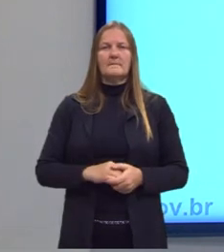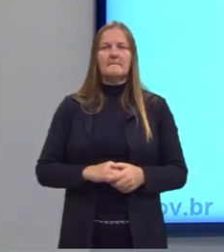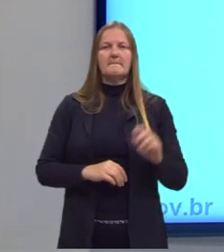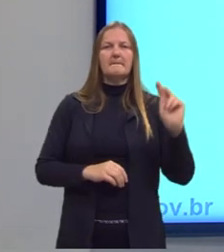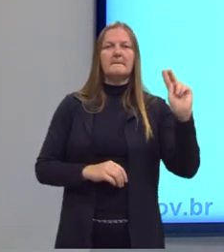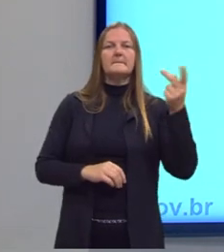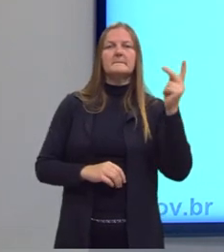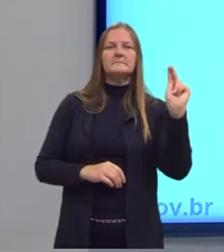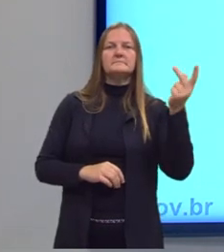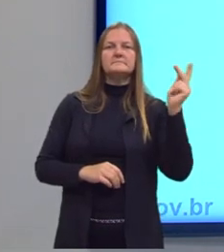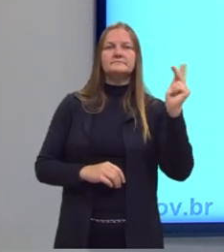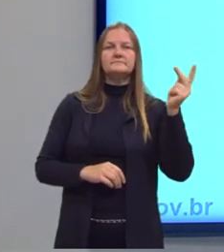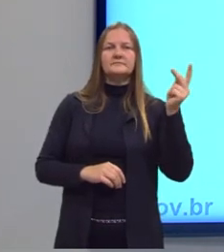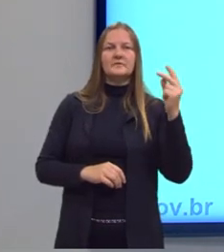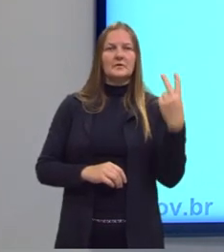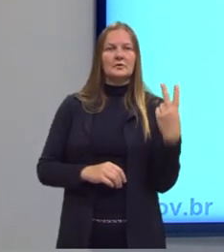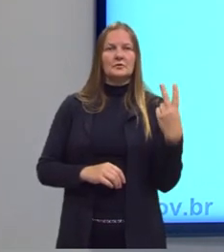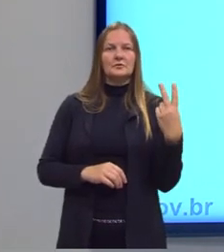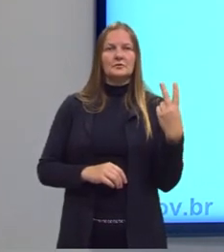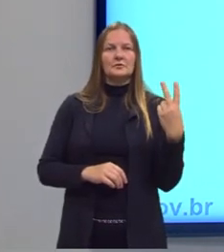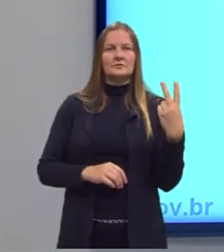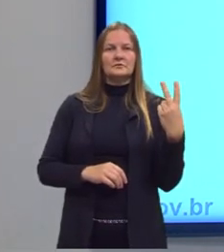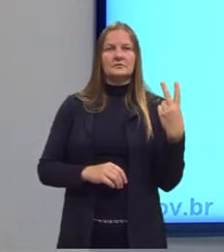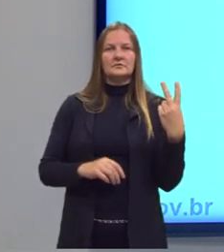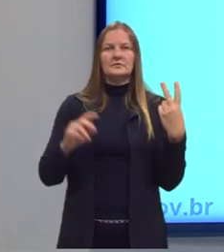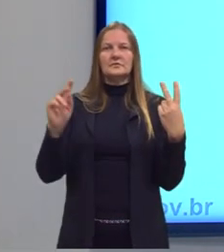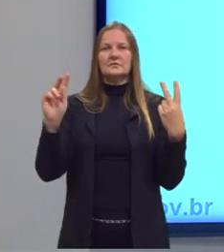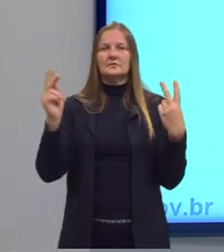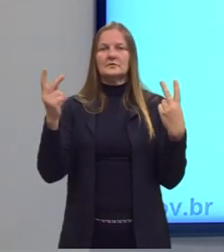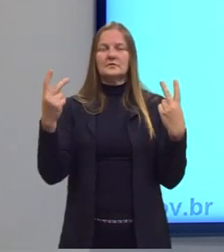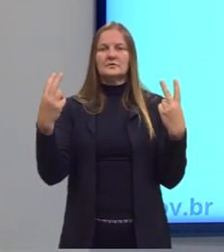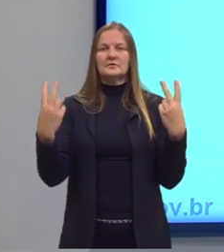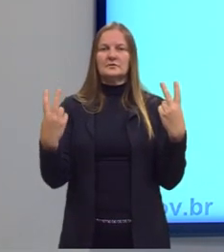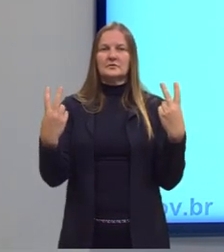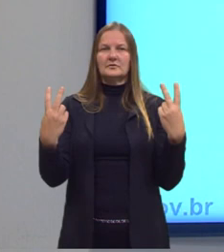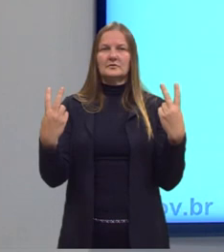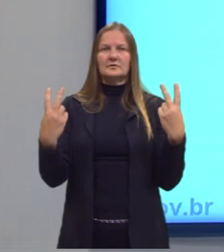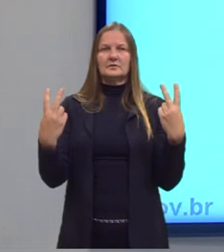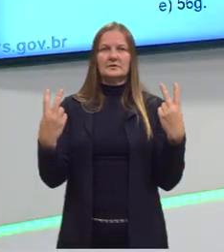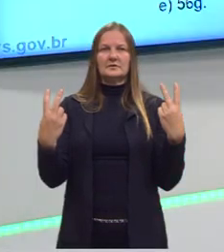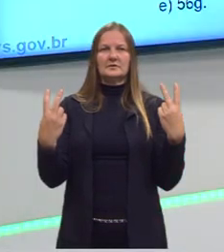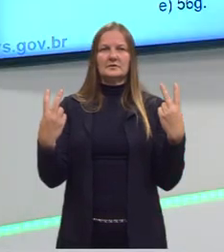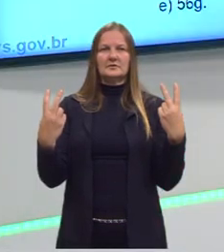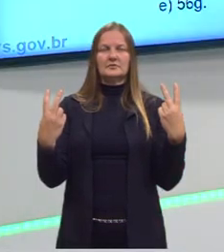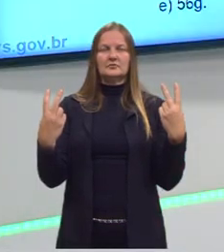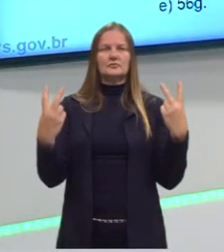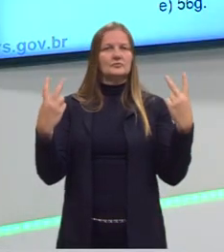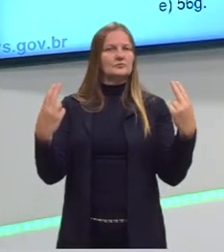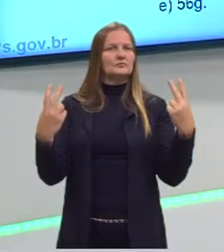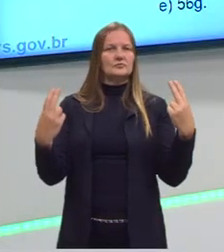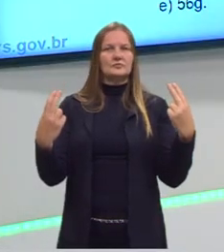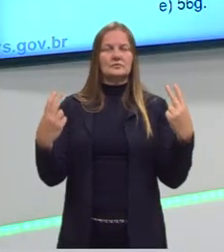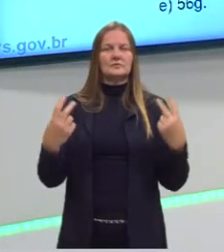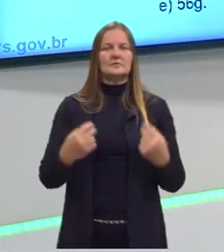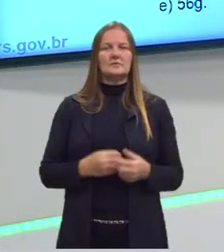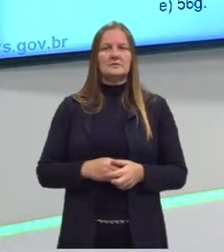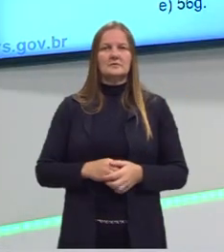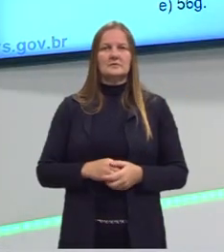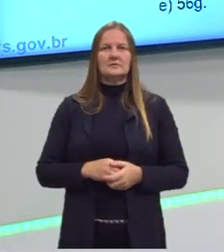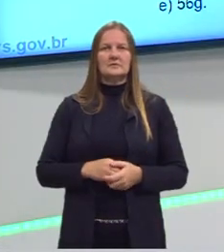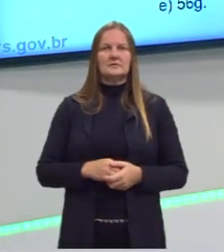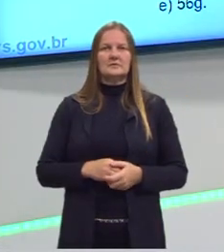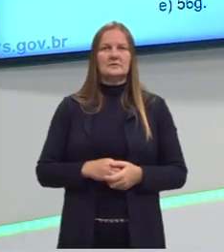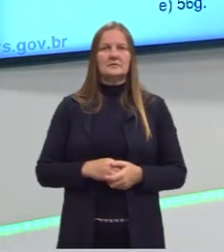hidrogênio, tenho 2 hidrogênio, tenho 2 hidrogênio. Aqui, 2 vezes 2, 4